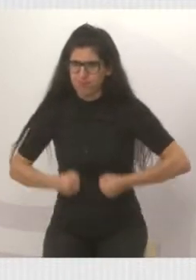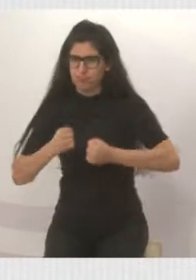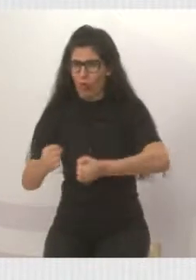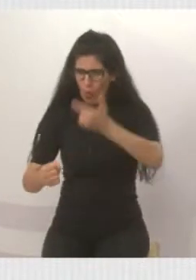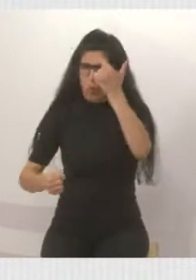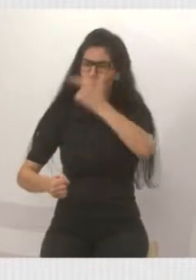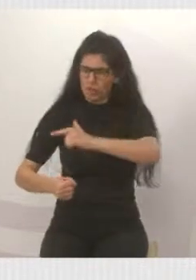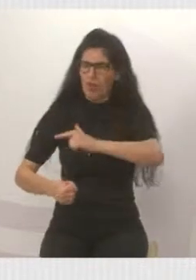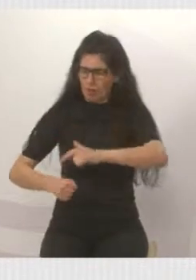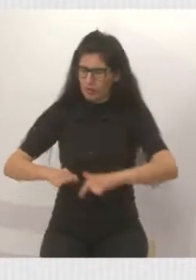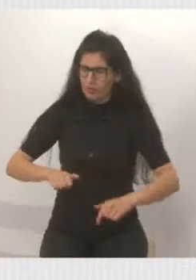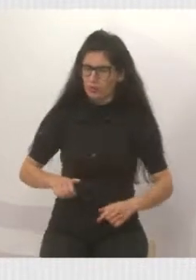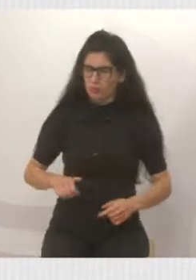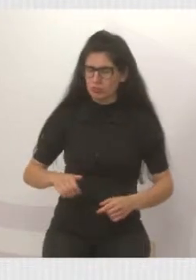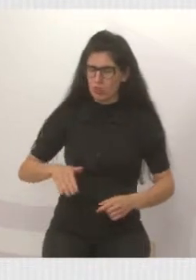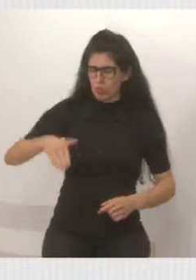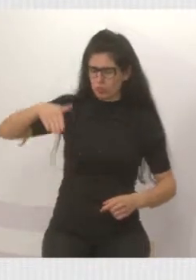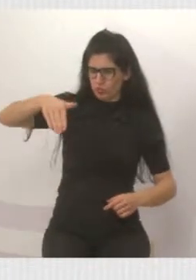A foto 4.